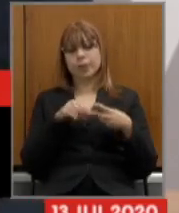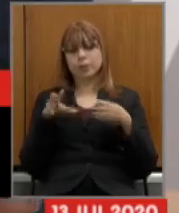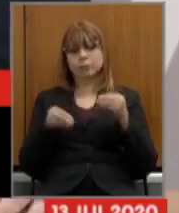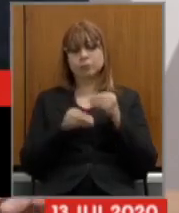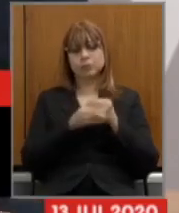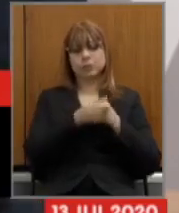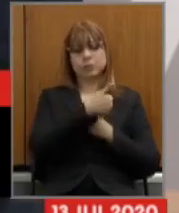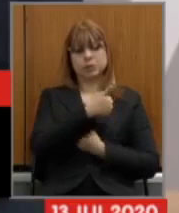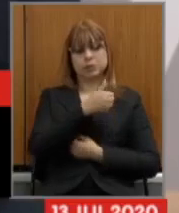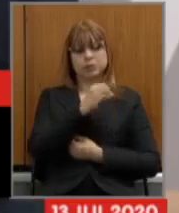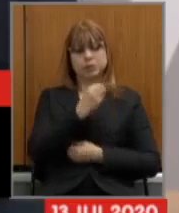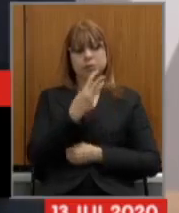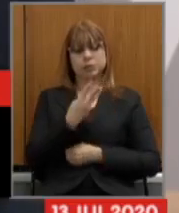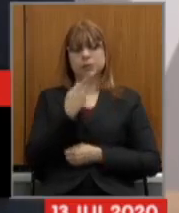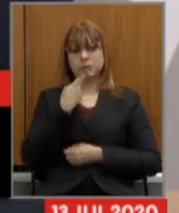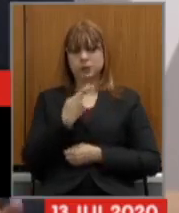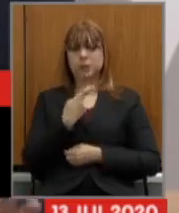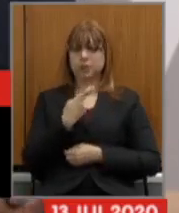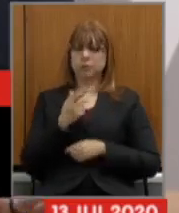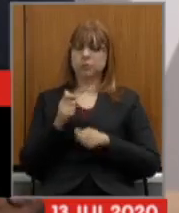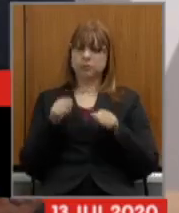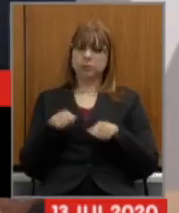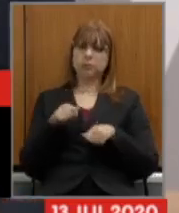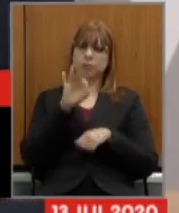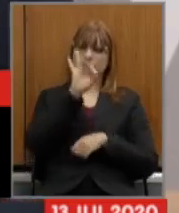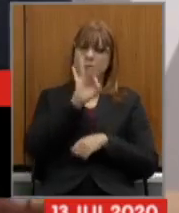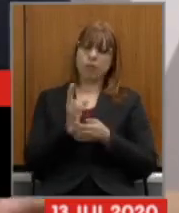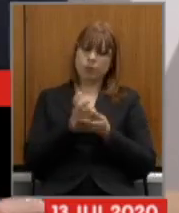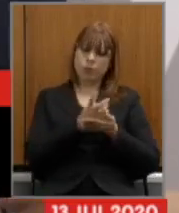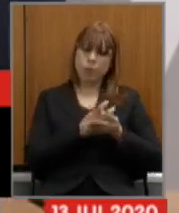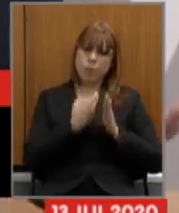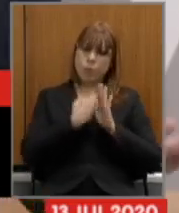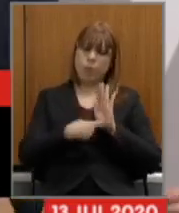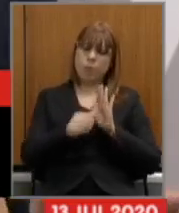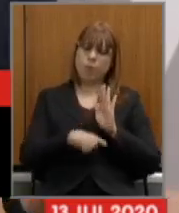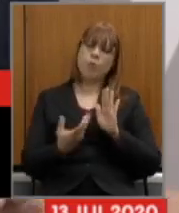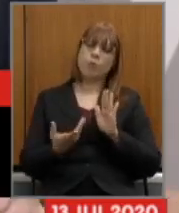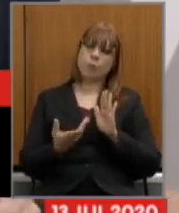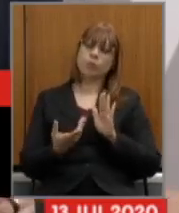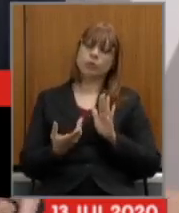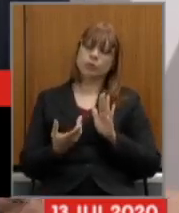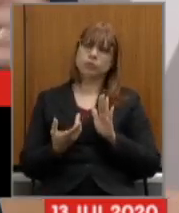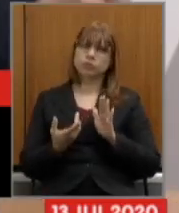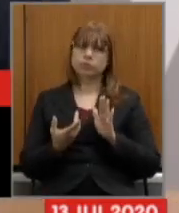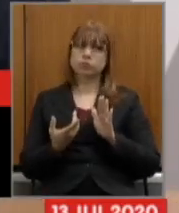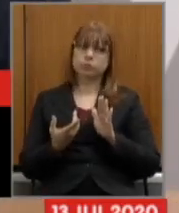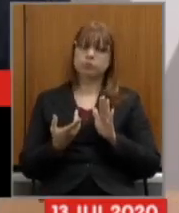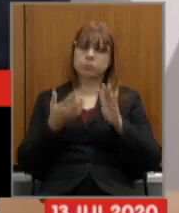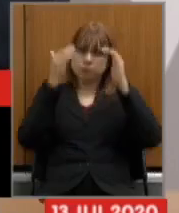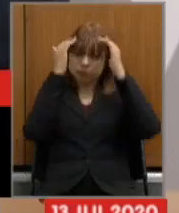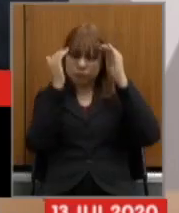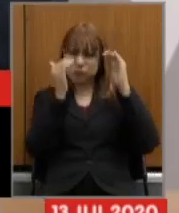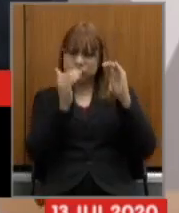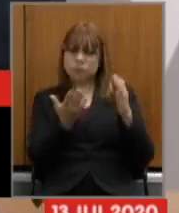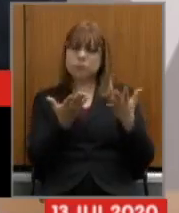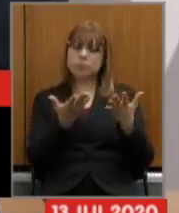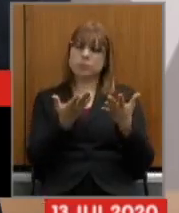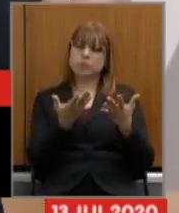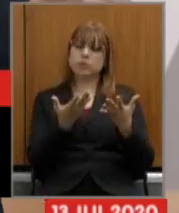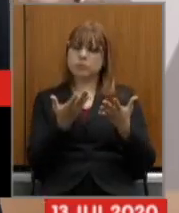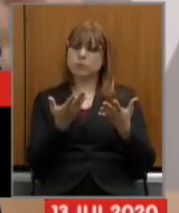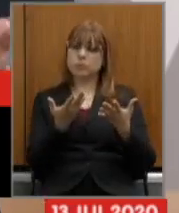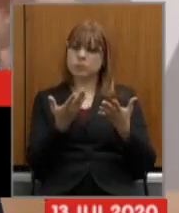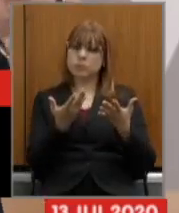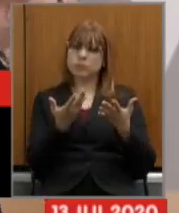estabelece que poderá ser criada alíquota progressiva de acordo com a avaliação atuarial bem como deverá ser observada